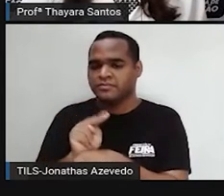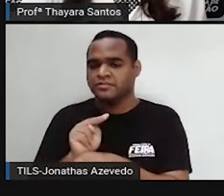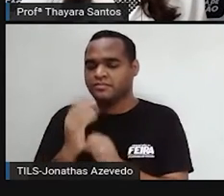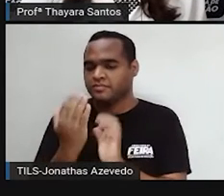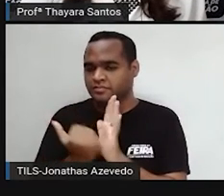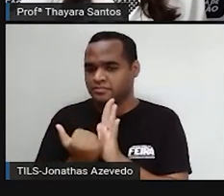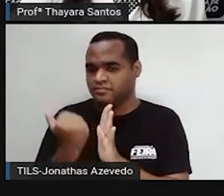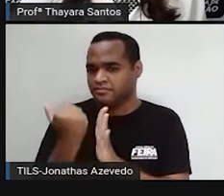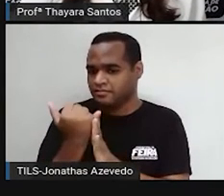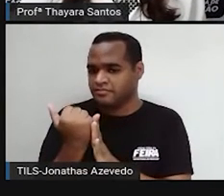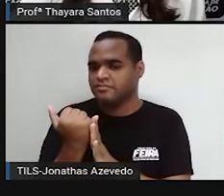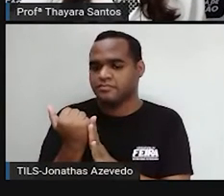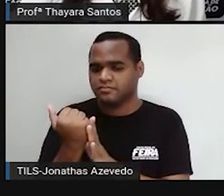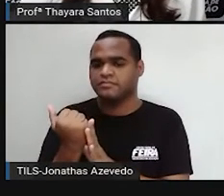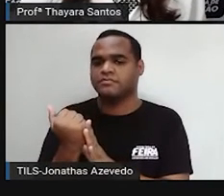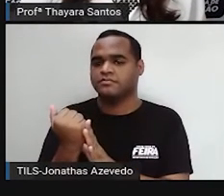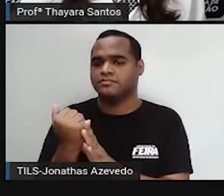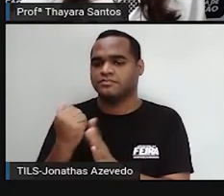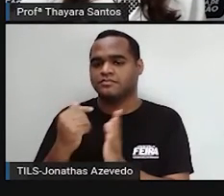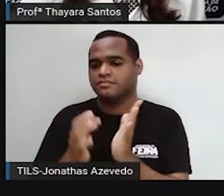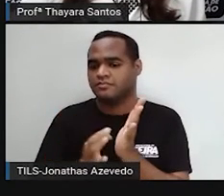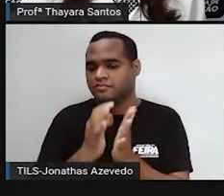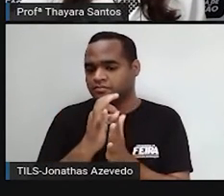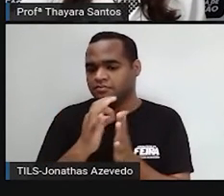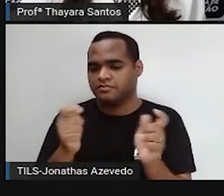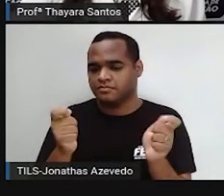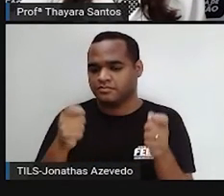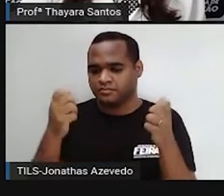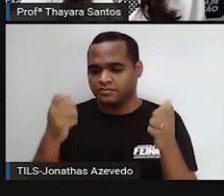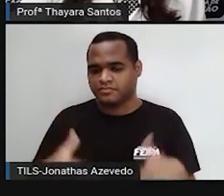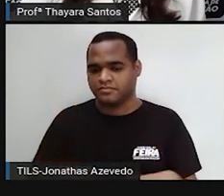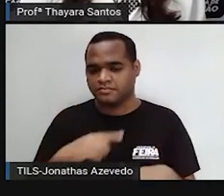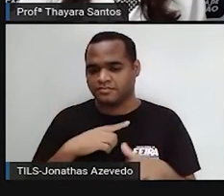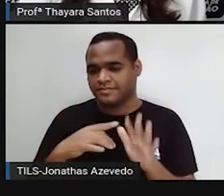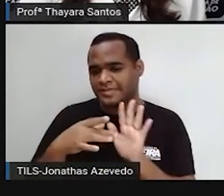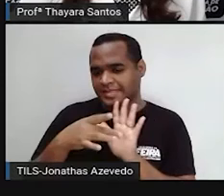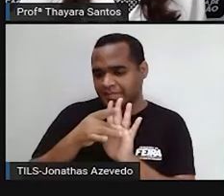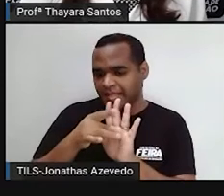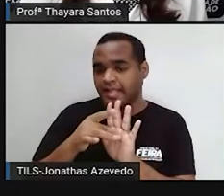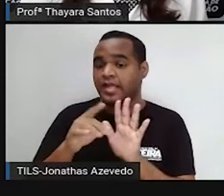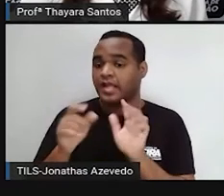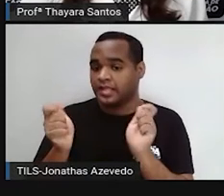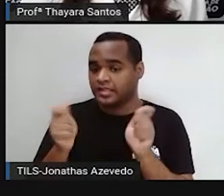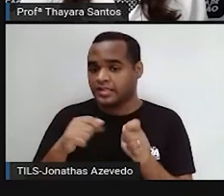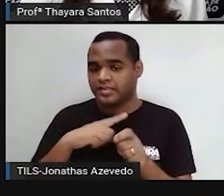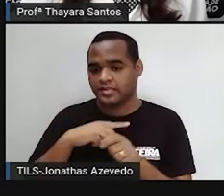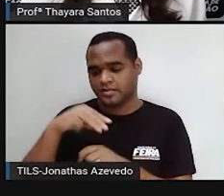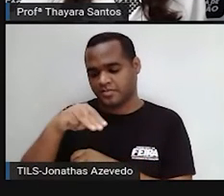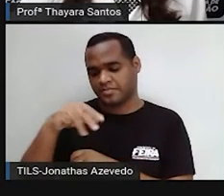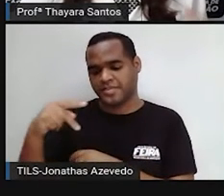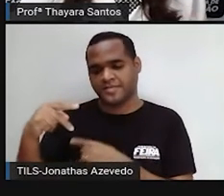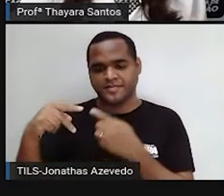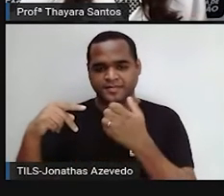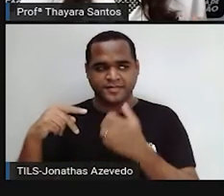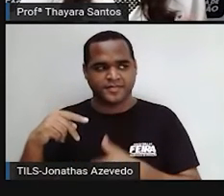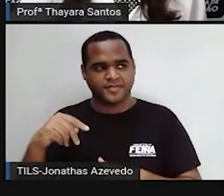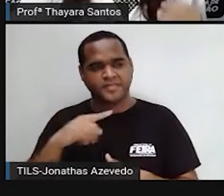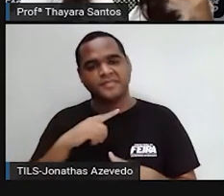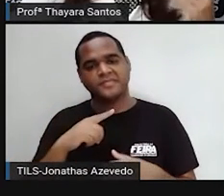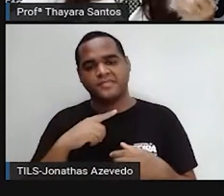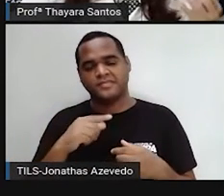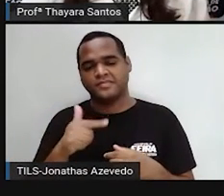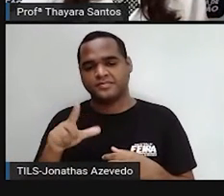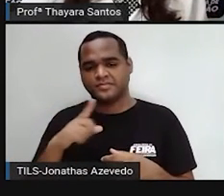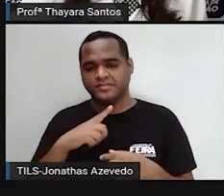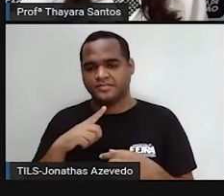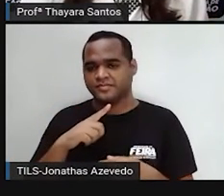para essa célula, que está aqui, grudadinha na membrana plasmática. E ela vai ter também uma organela que é chamada